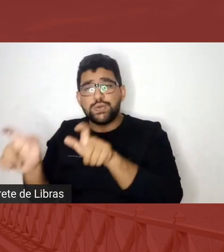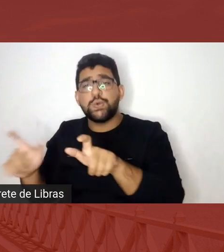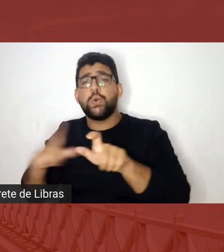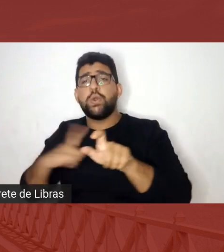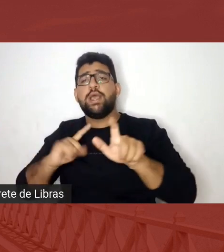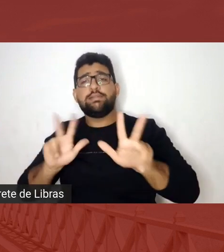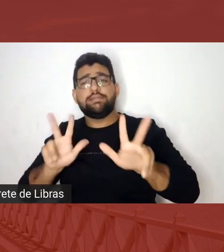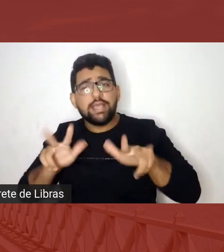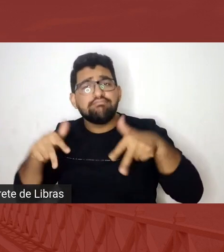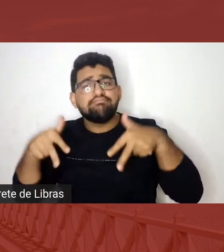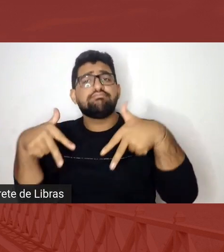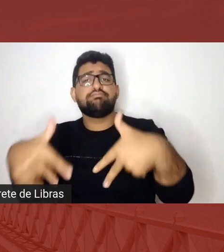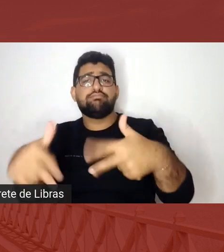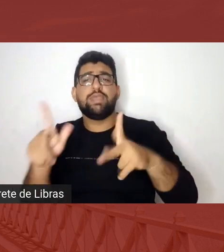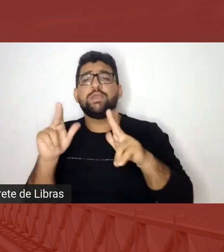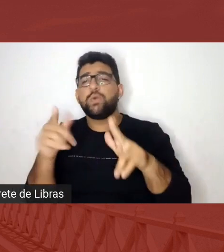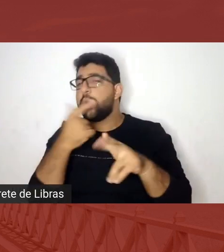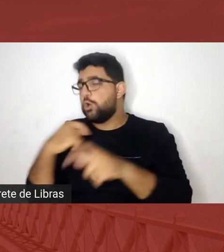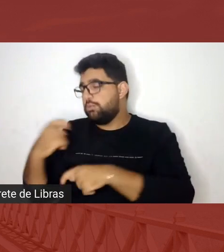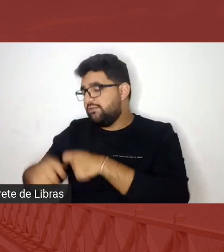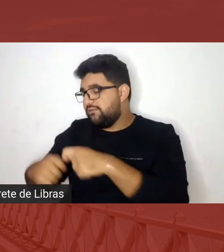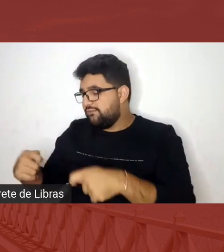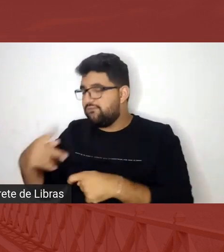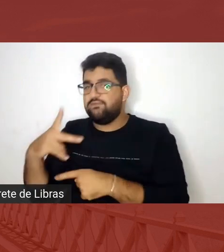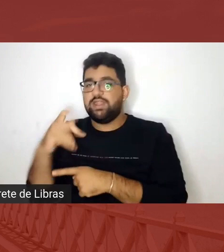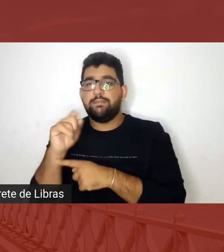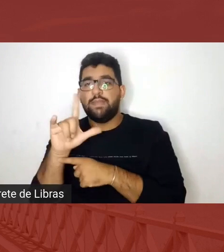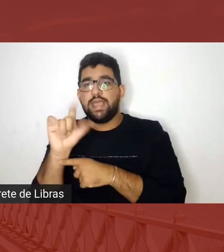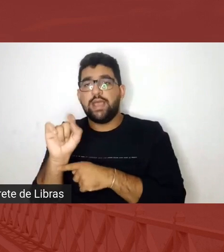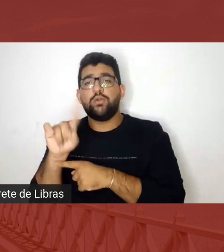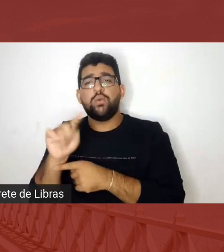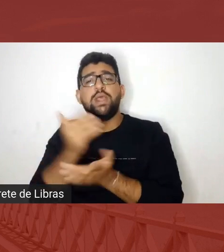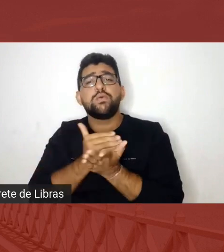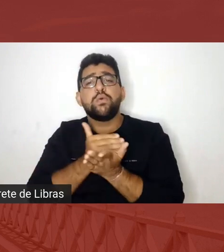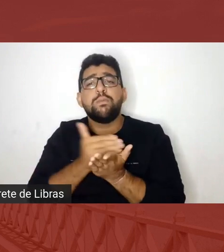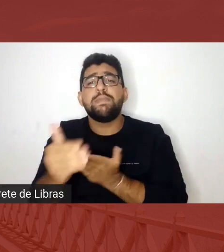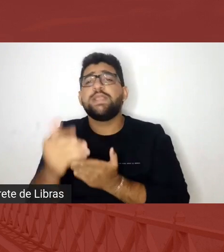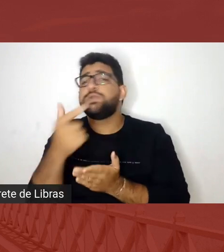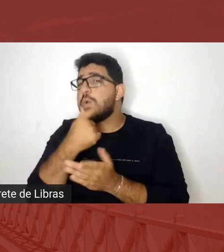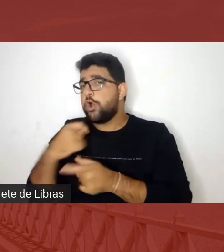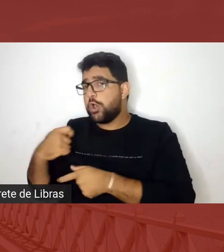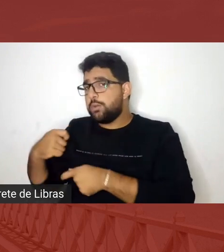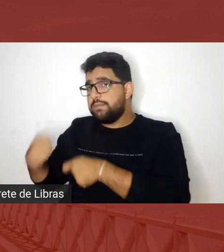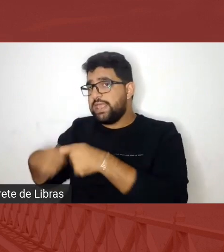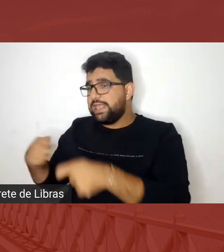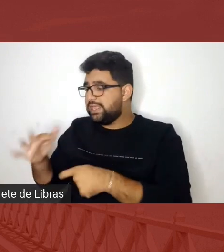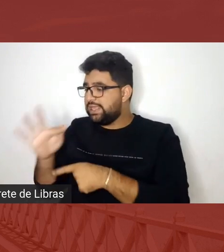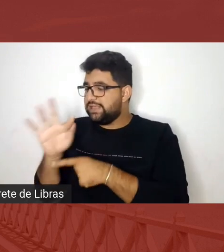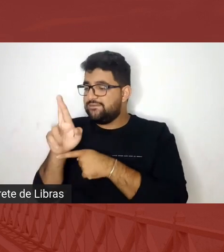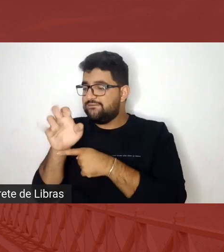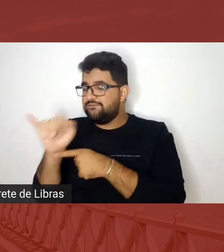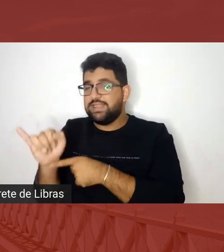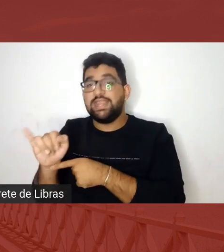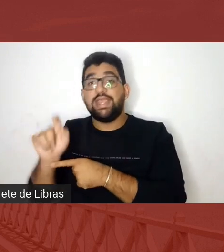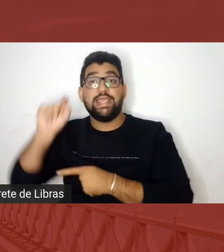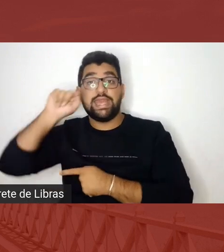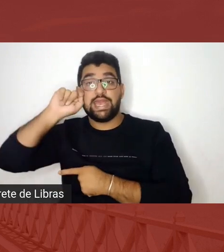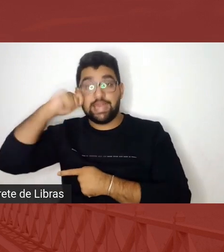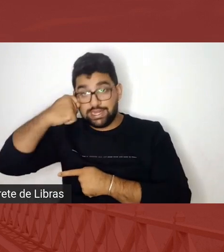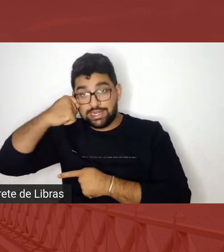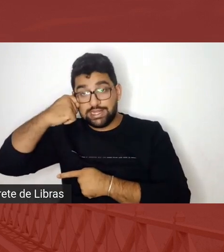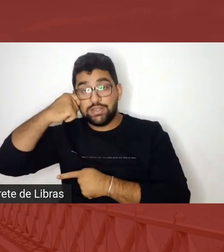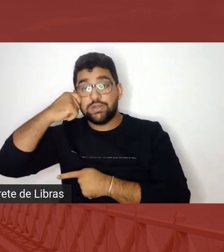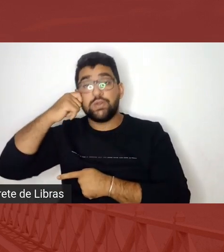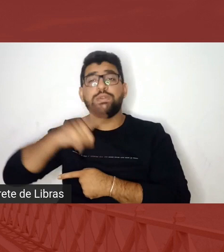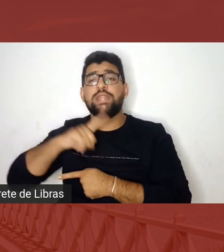como o Frei Paulo, que foi um dos primeiros freis que eu conheci pretos e que tem um